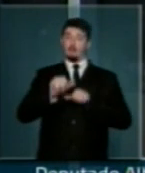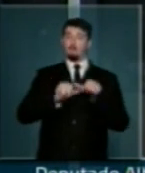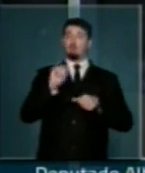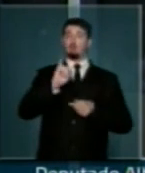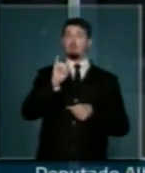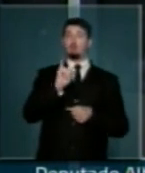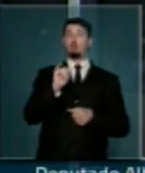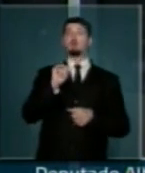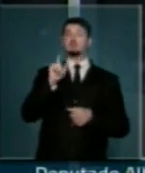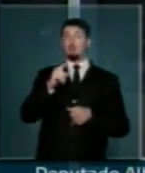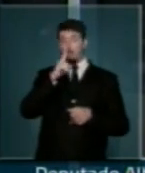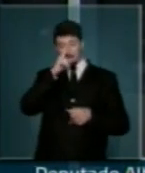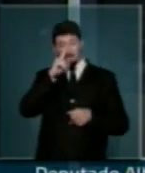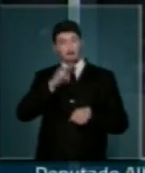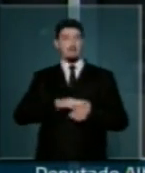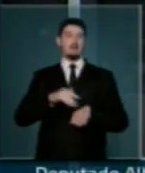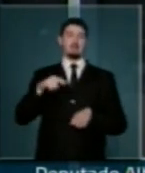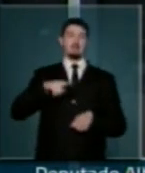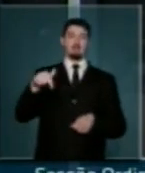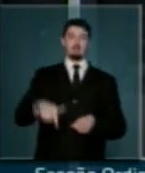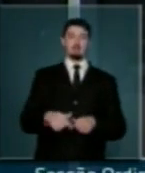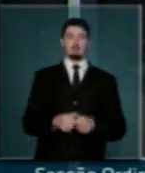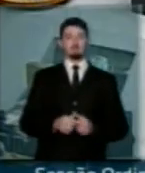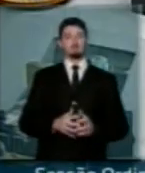tributária é um dos problemas mais graves que nós temos. Muito obrigado, Srs. Deputados. Tchau.